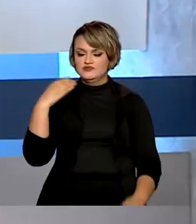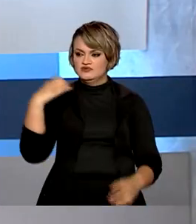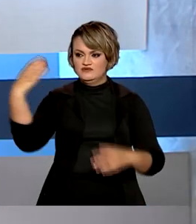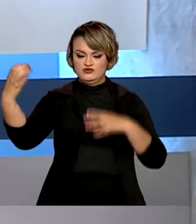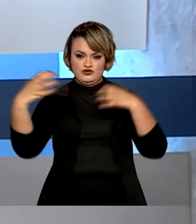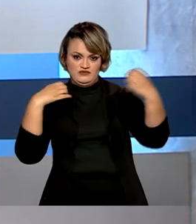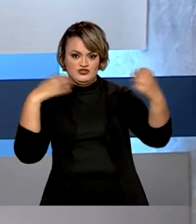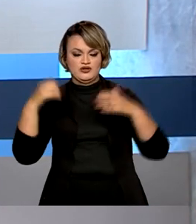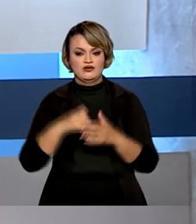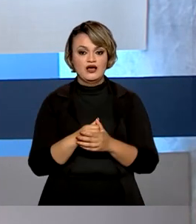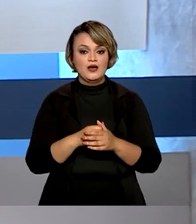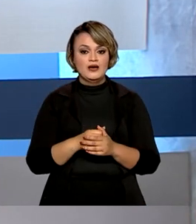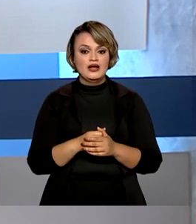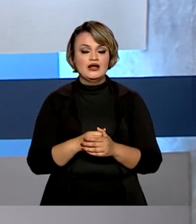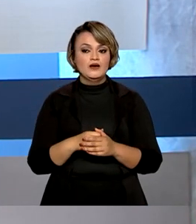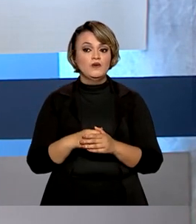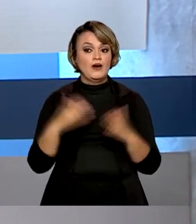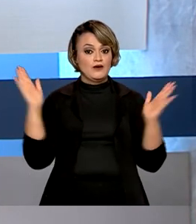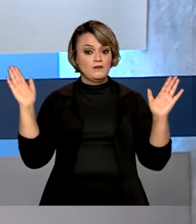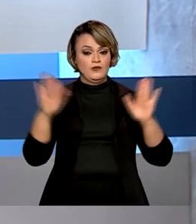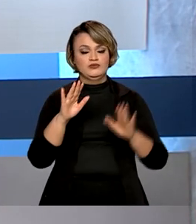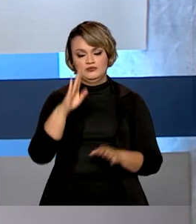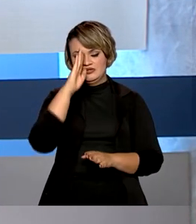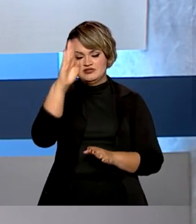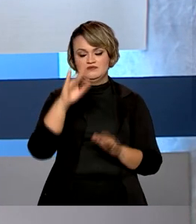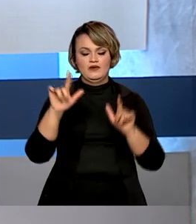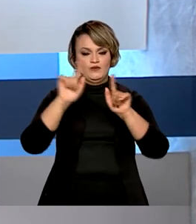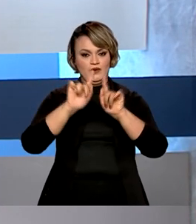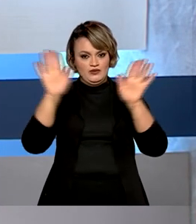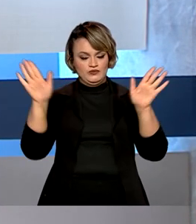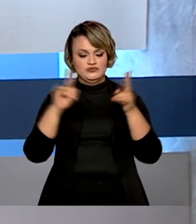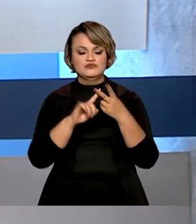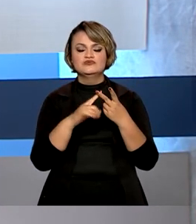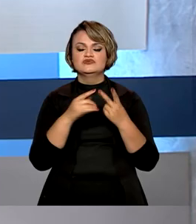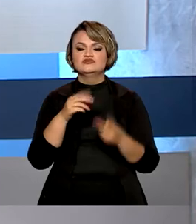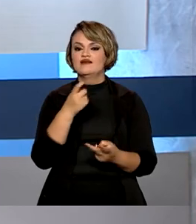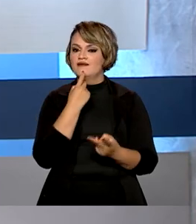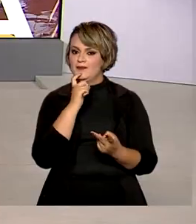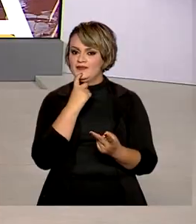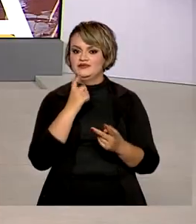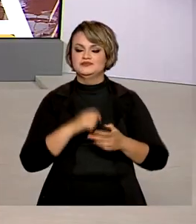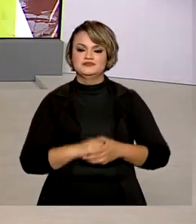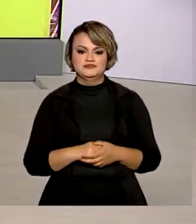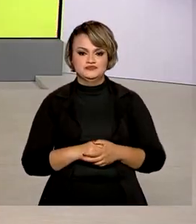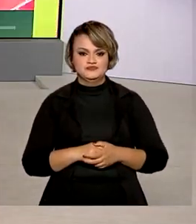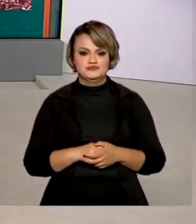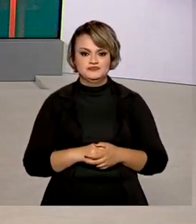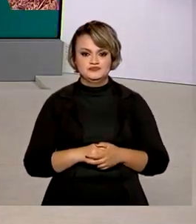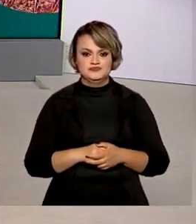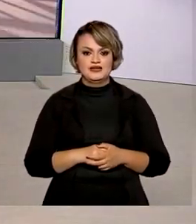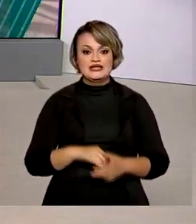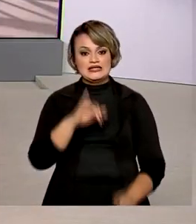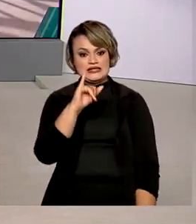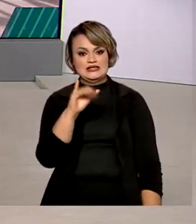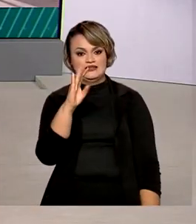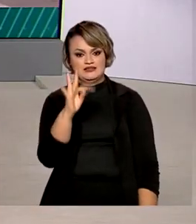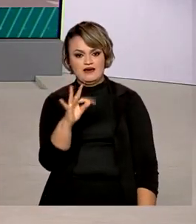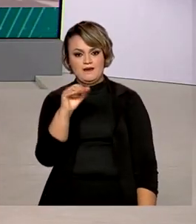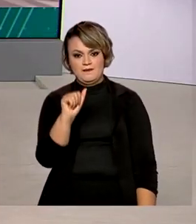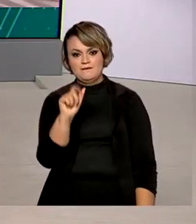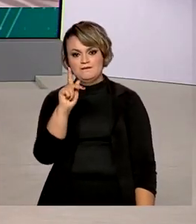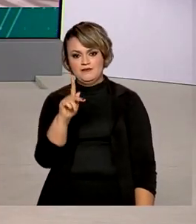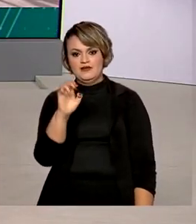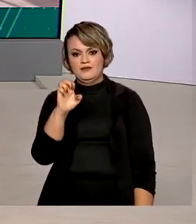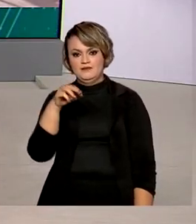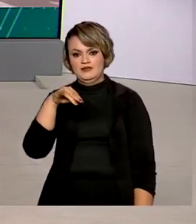país. Entre os mais movimentados, os terminais de Guarulhos e de Viracopos. A Itapemirim Transportes